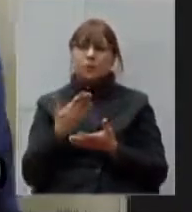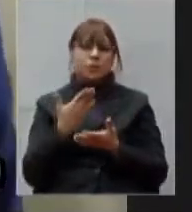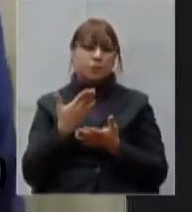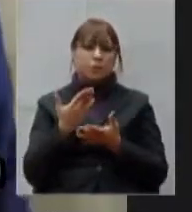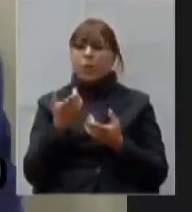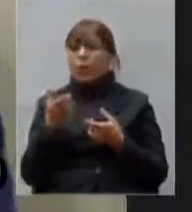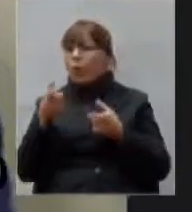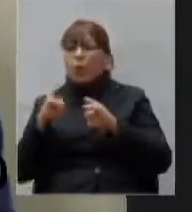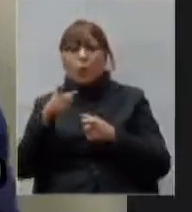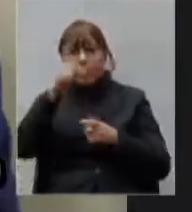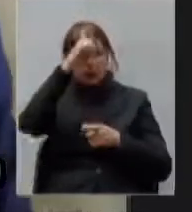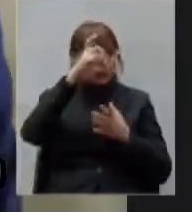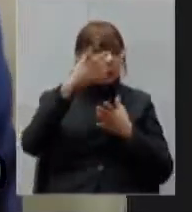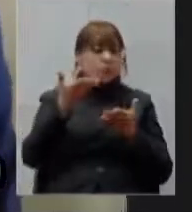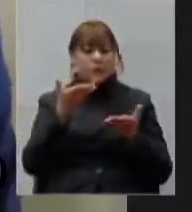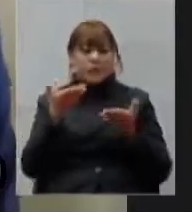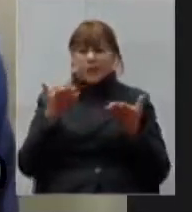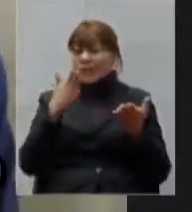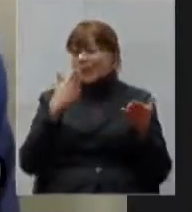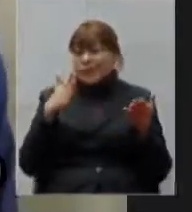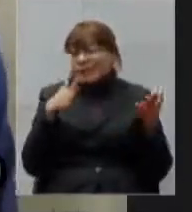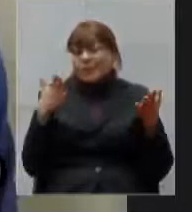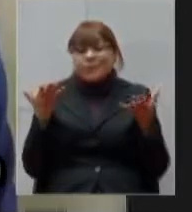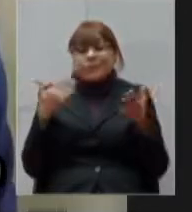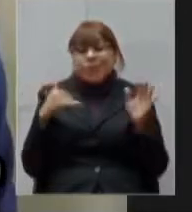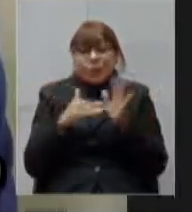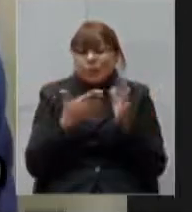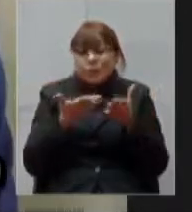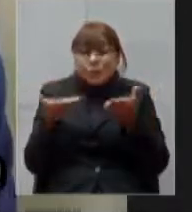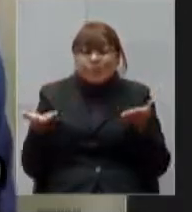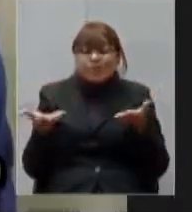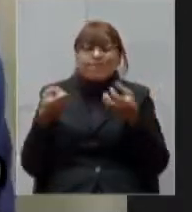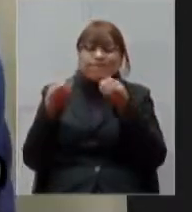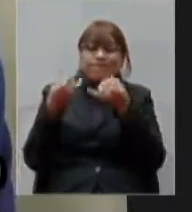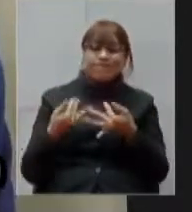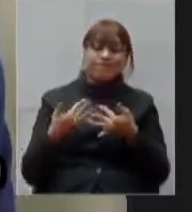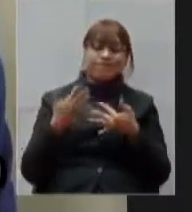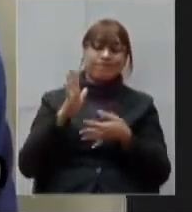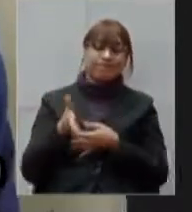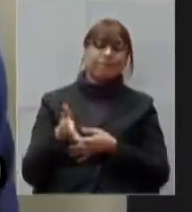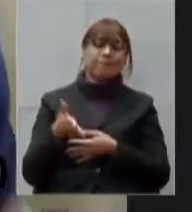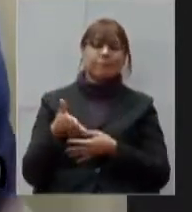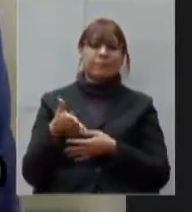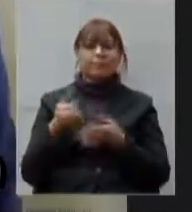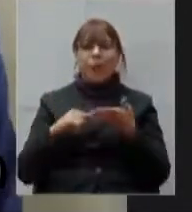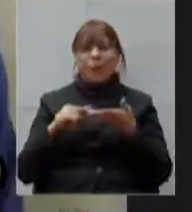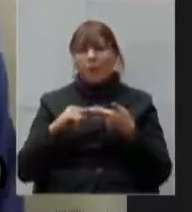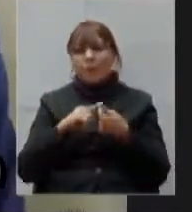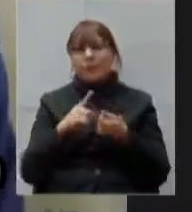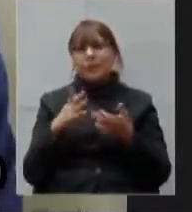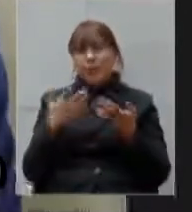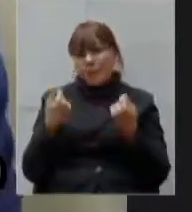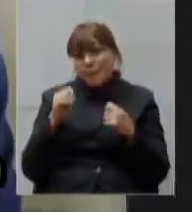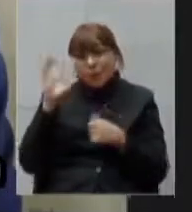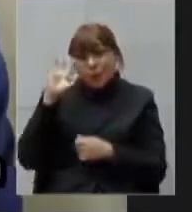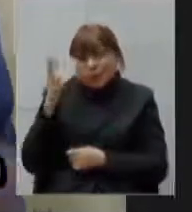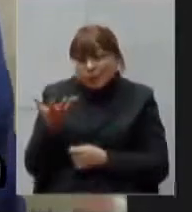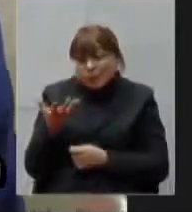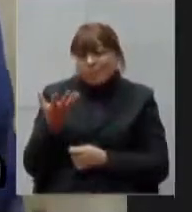logística hospitalar isso tudo são fatores que eu acho que daria para ser resolvido